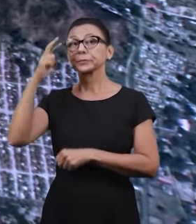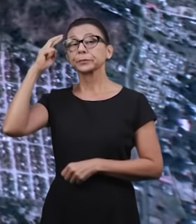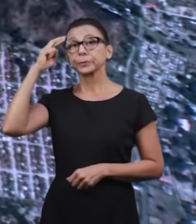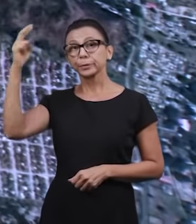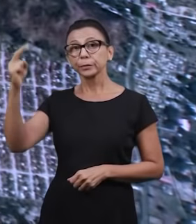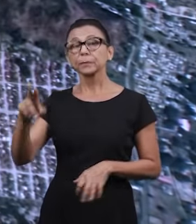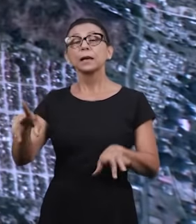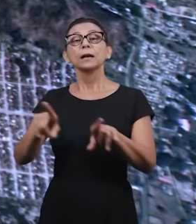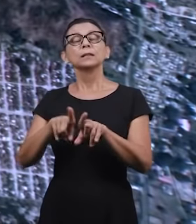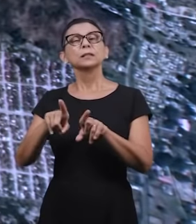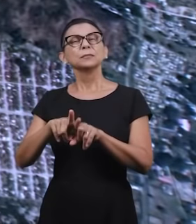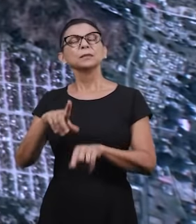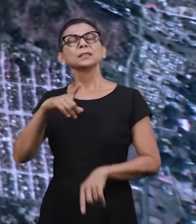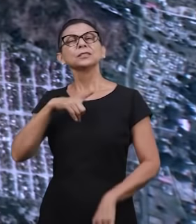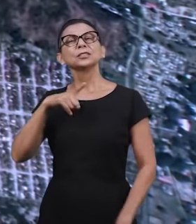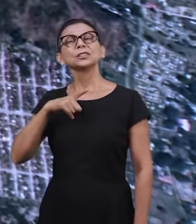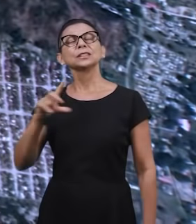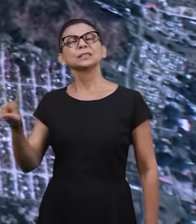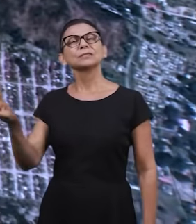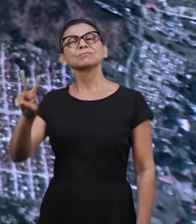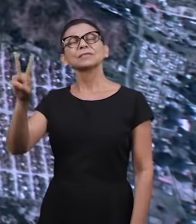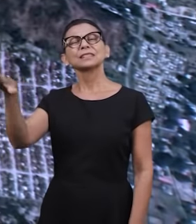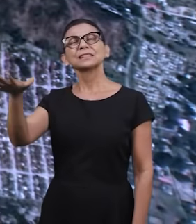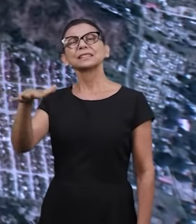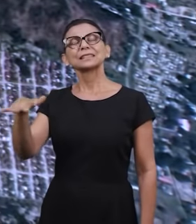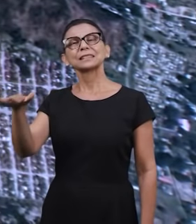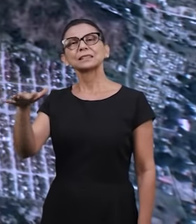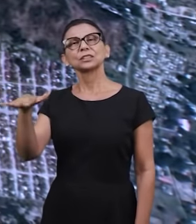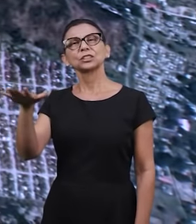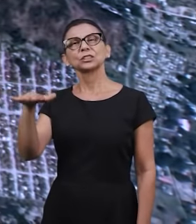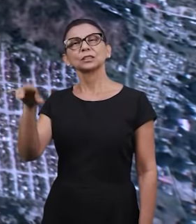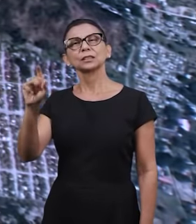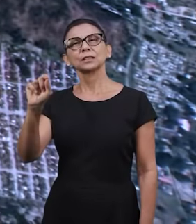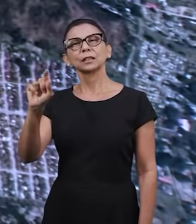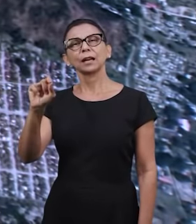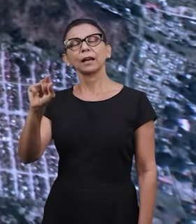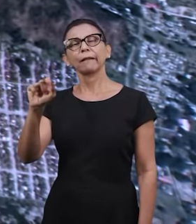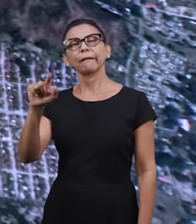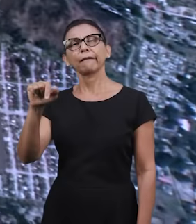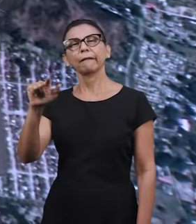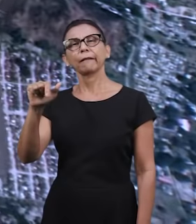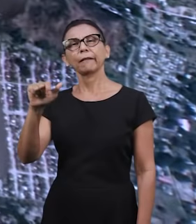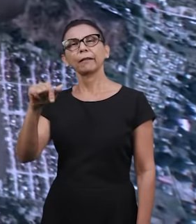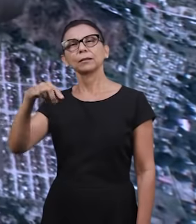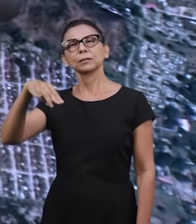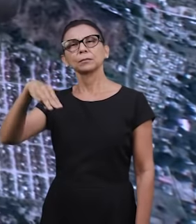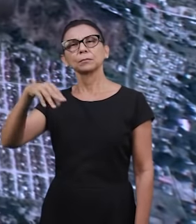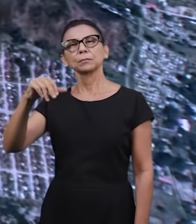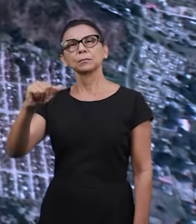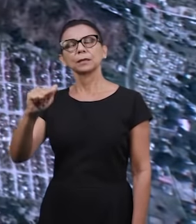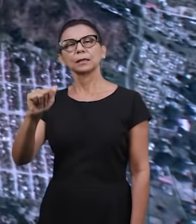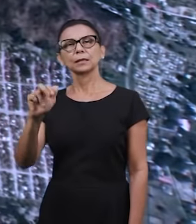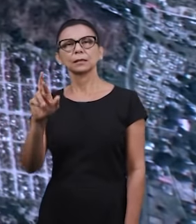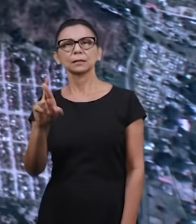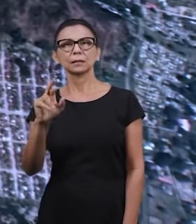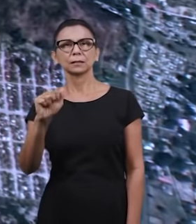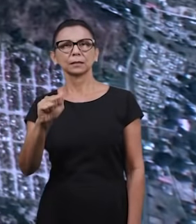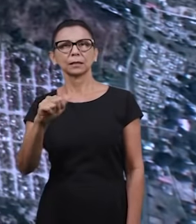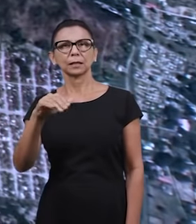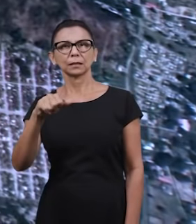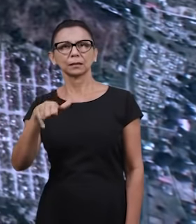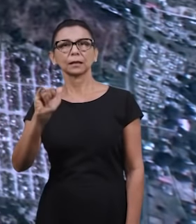Venezuela. Nós tínhamos ali também um trabalho na região de... na igreja de Maracai,